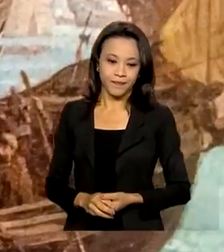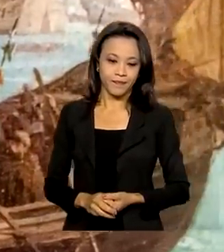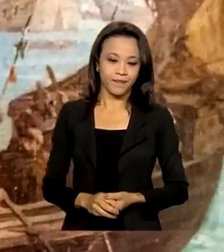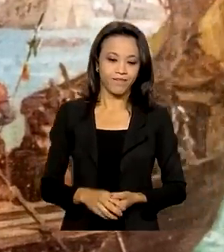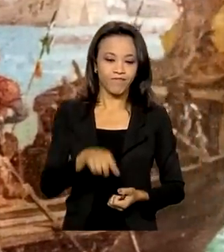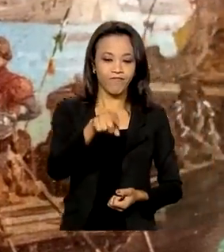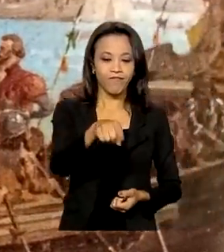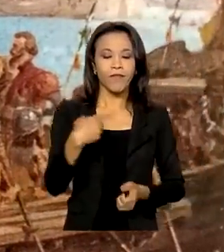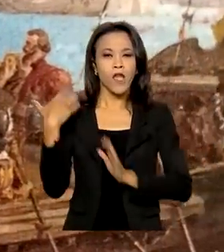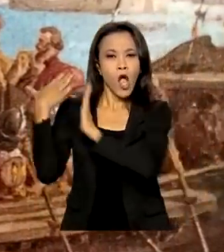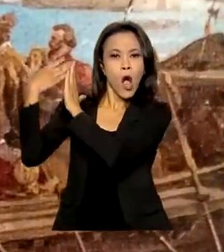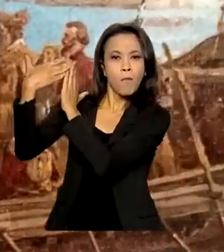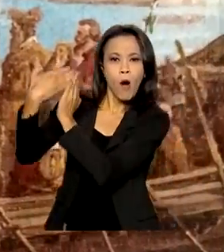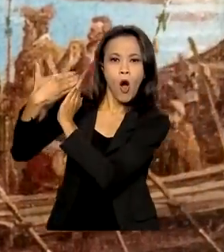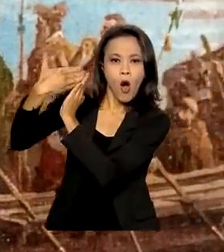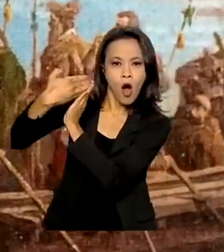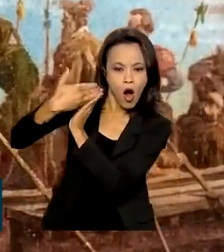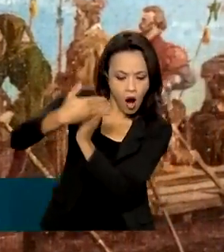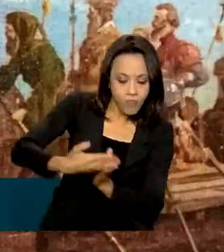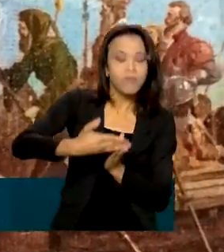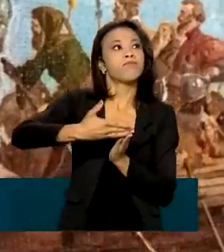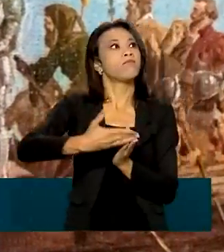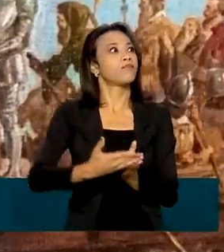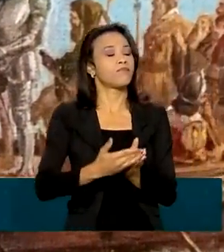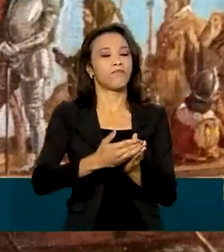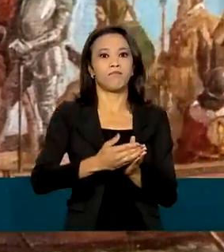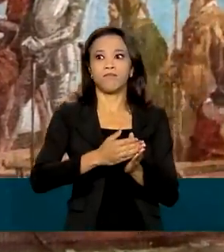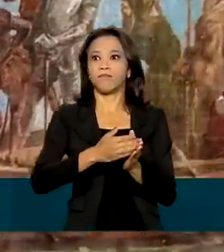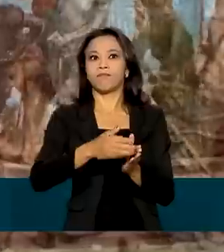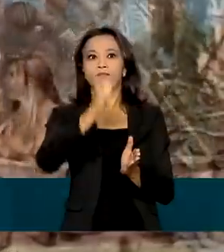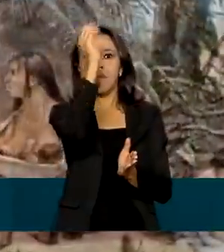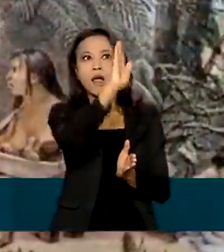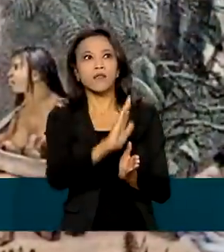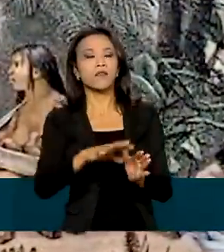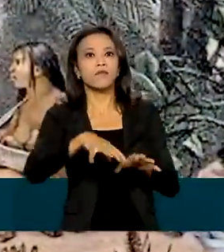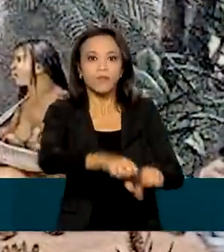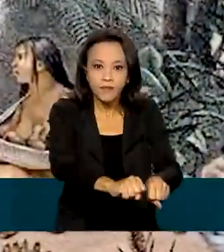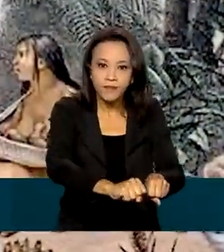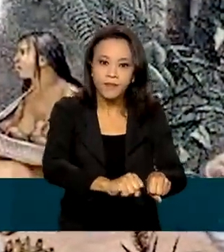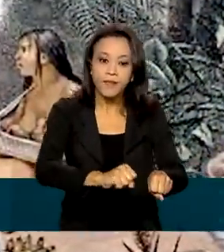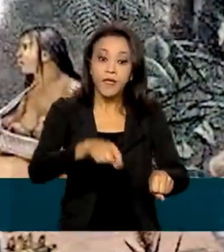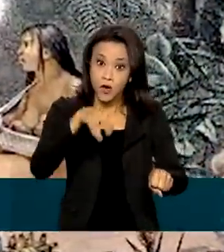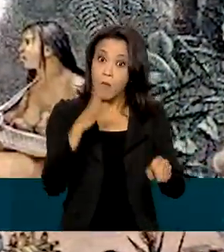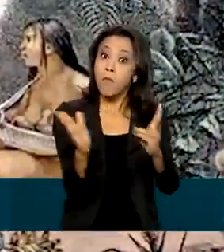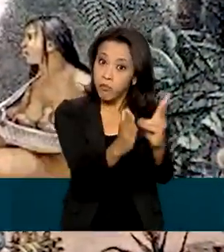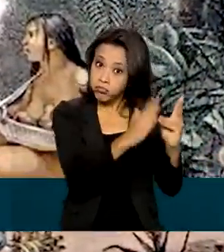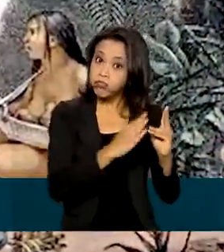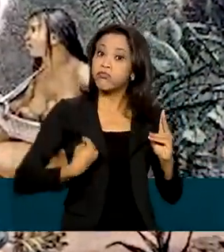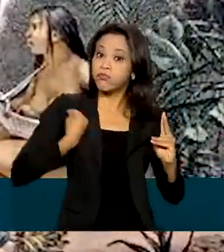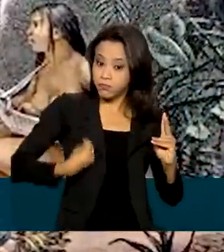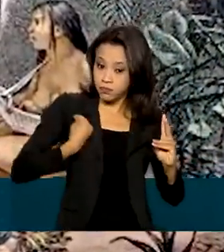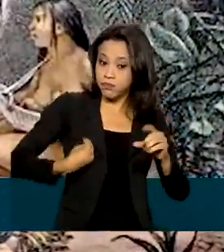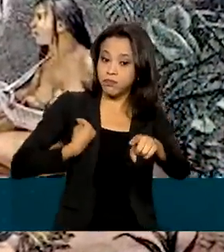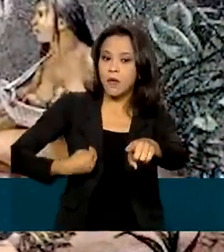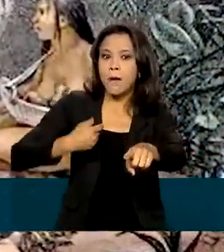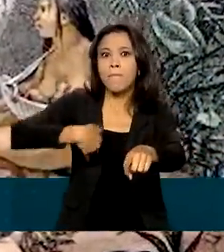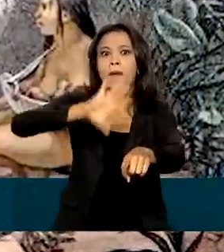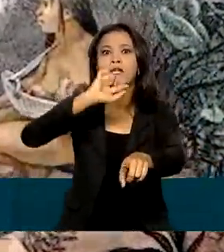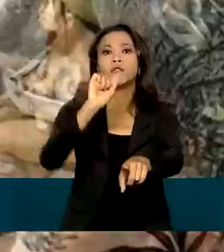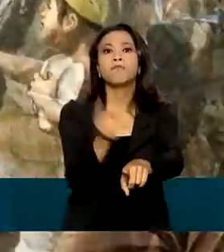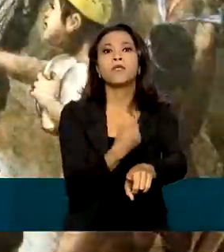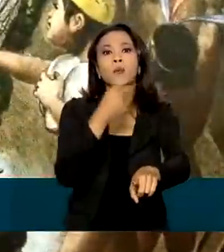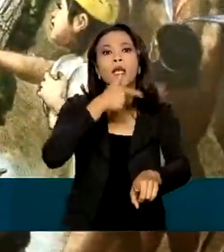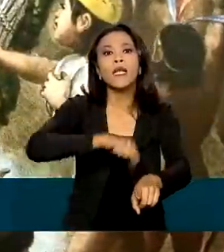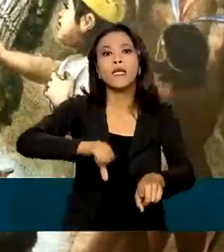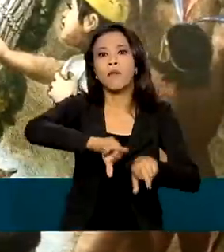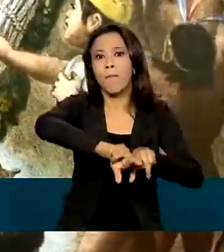Quando os navegadores portugueses chegaram ao Brasil, os povos indígenas, que já estavam por aqui, falavam mais de mil línguas diferentes.